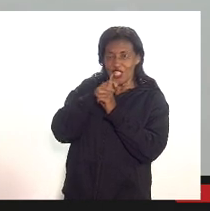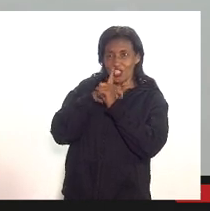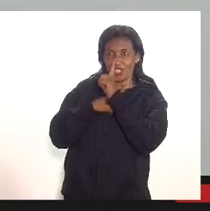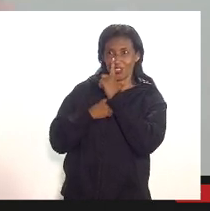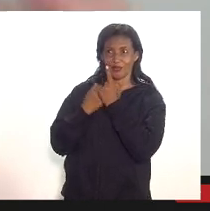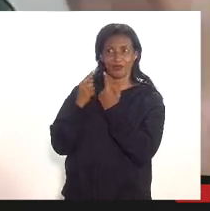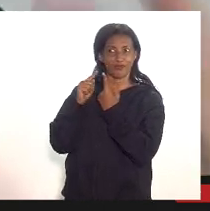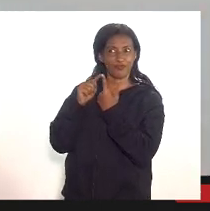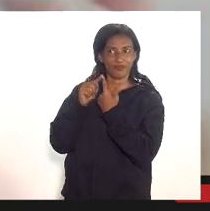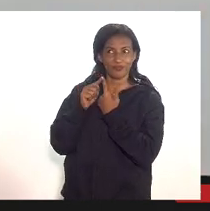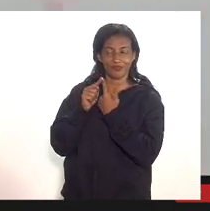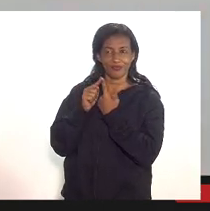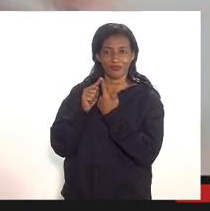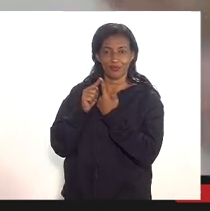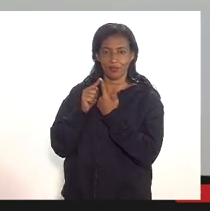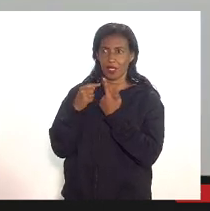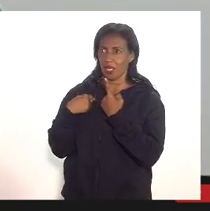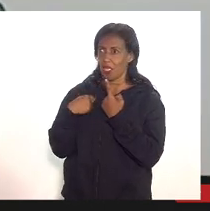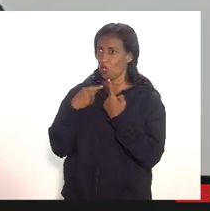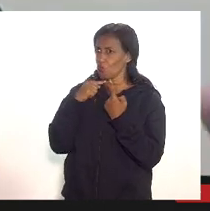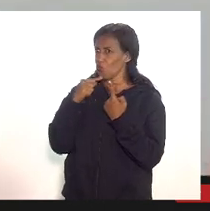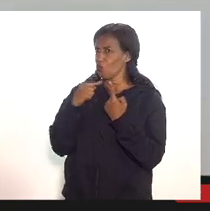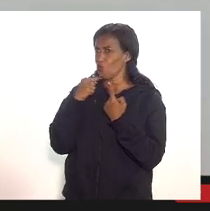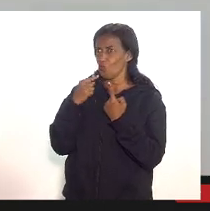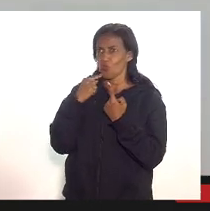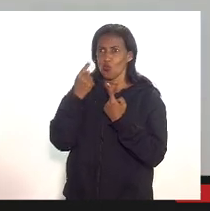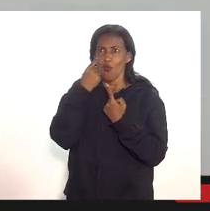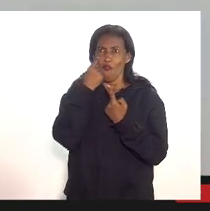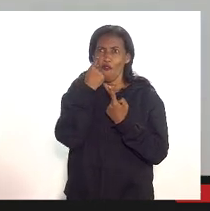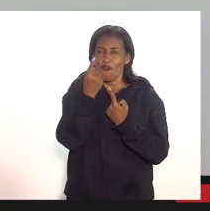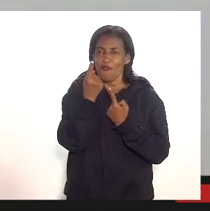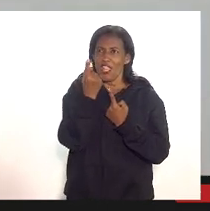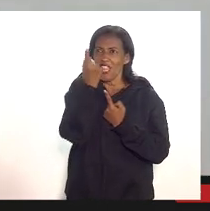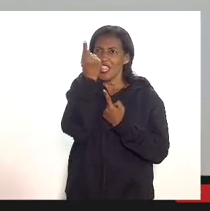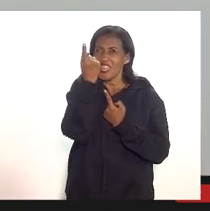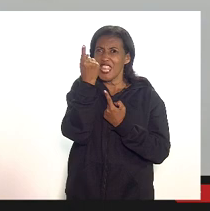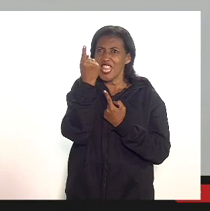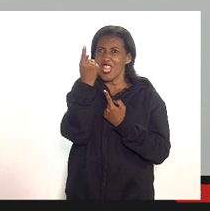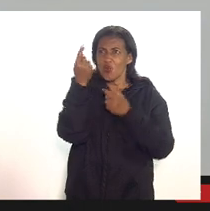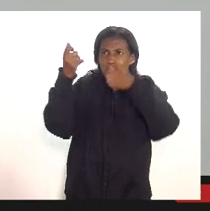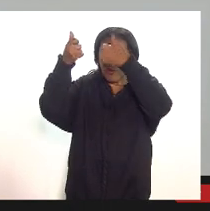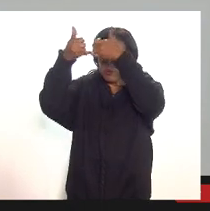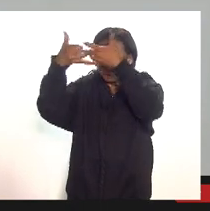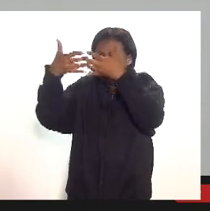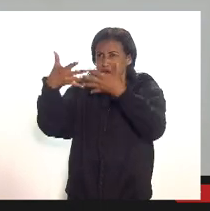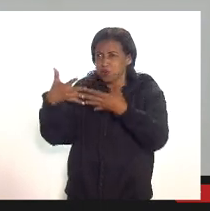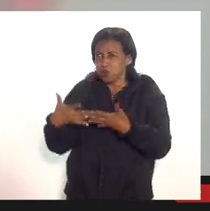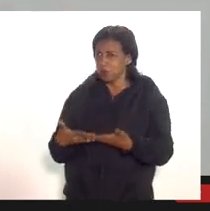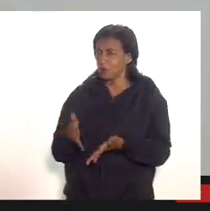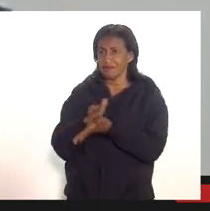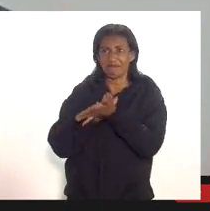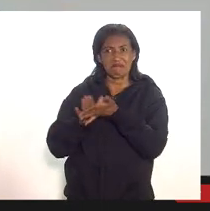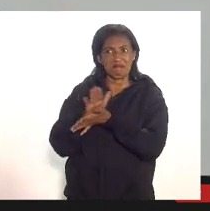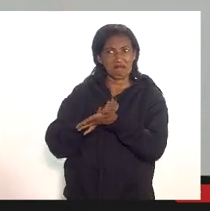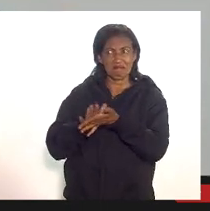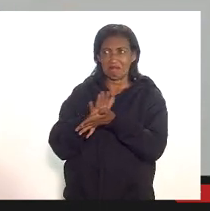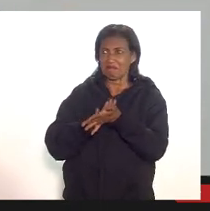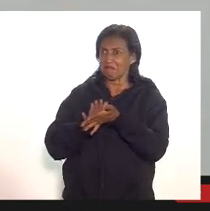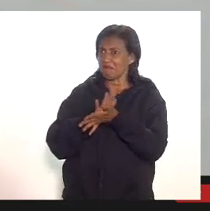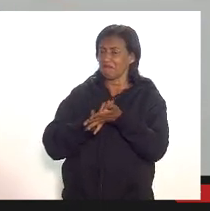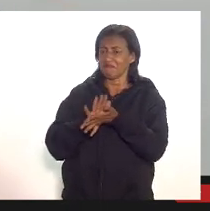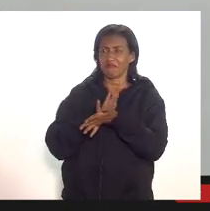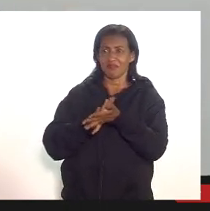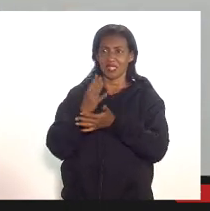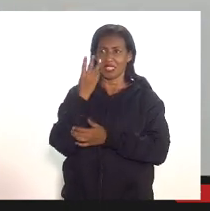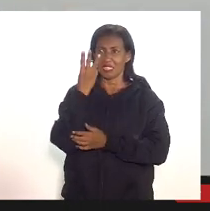que eu não consegui ver até agora nenhuma linha de detalhamento sobre isso eu sou desde há